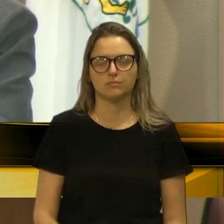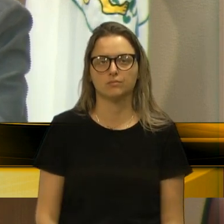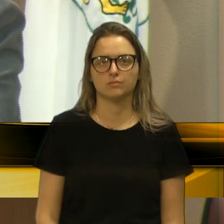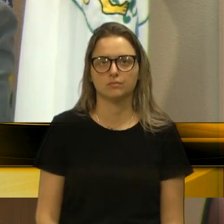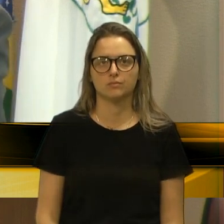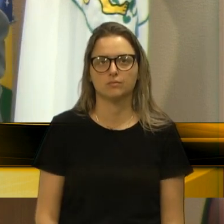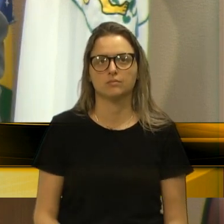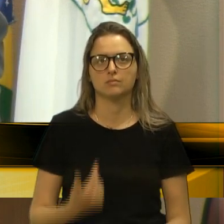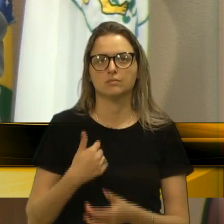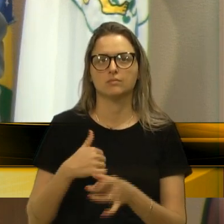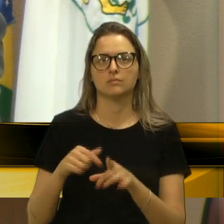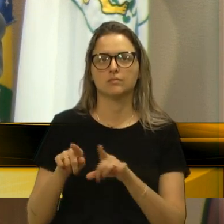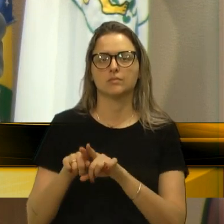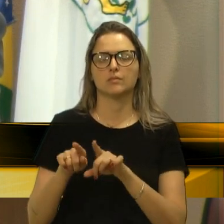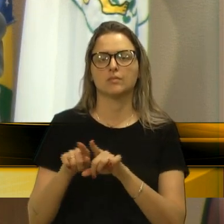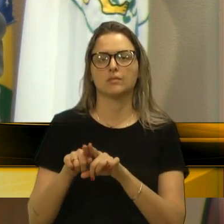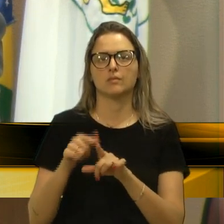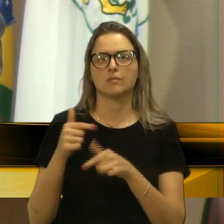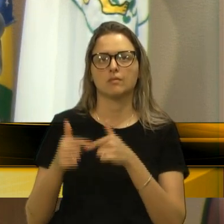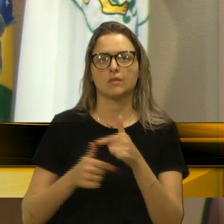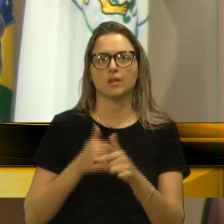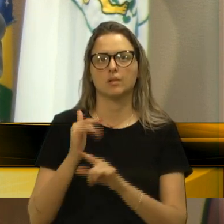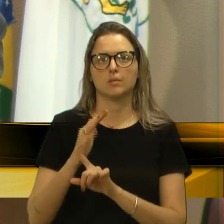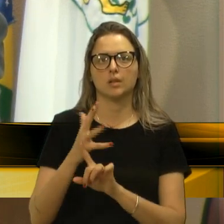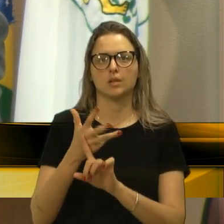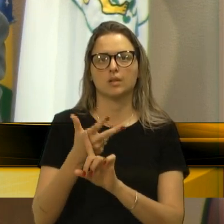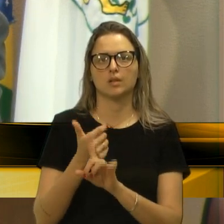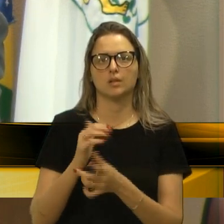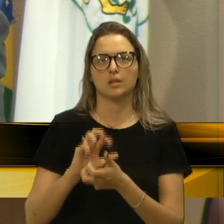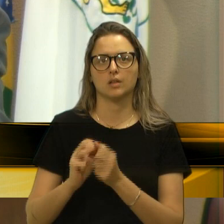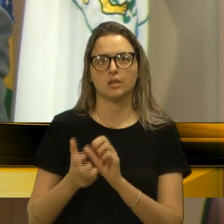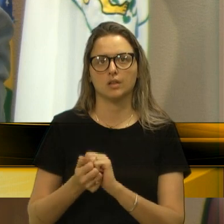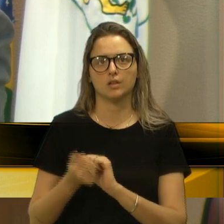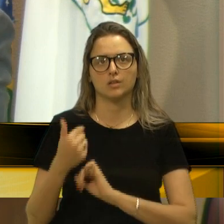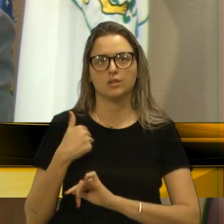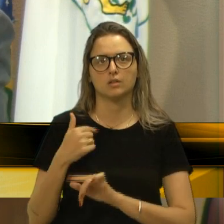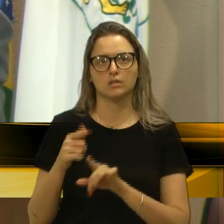Eu também sou artesão, então me sinto contemplado.